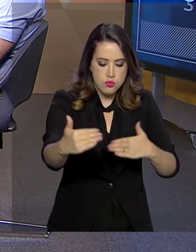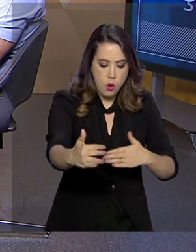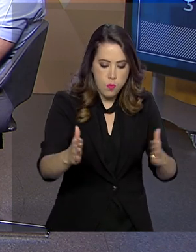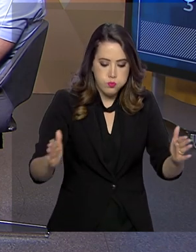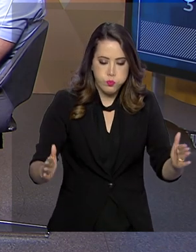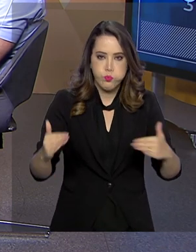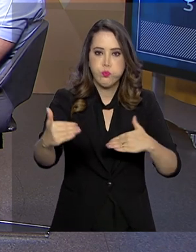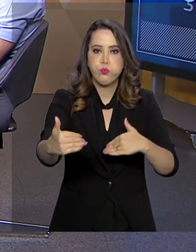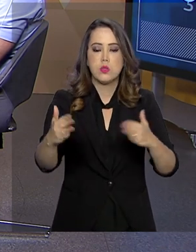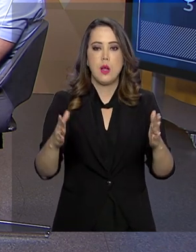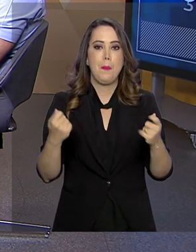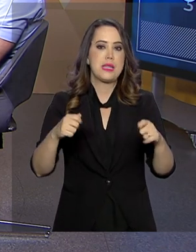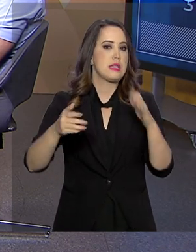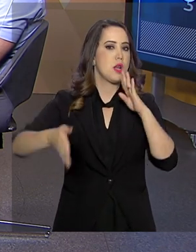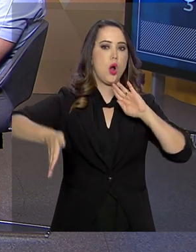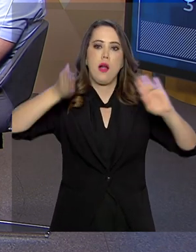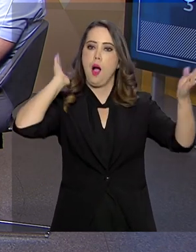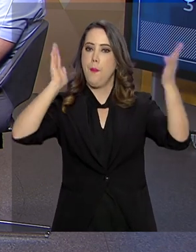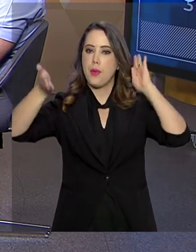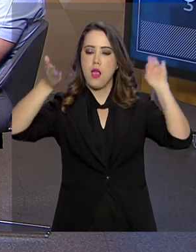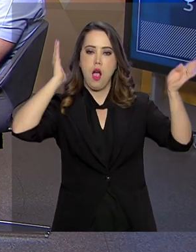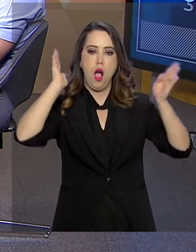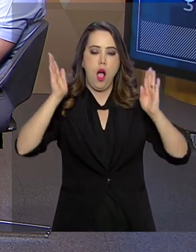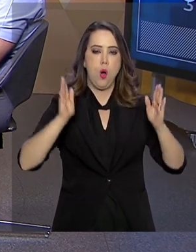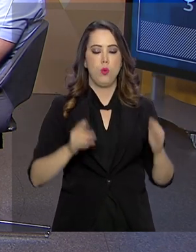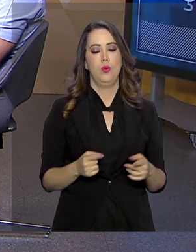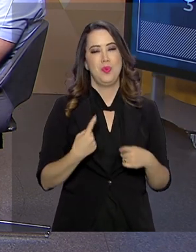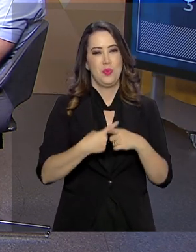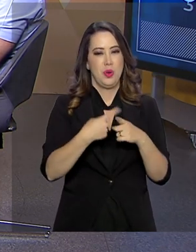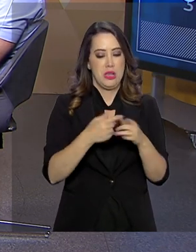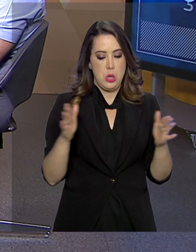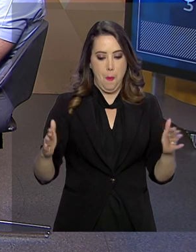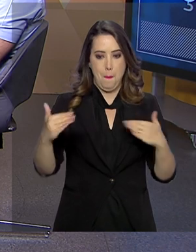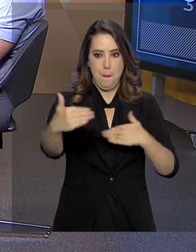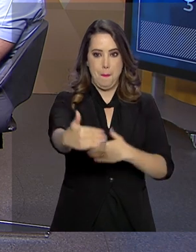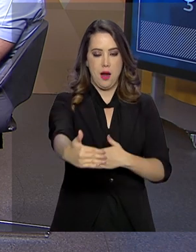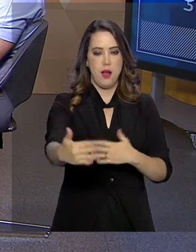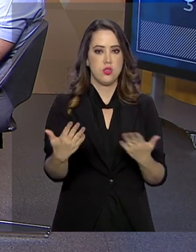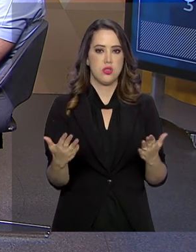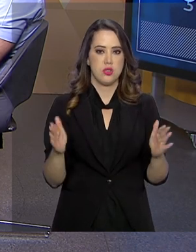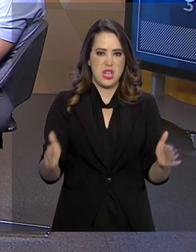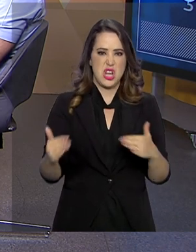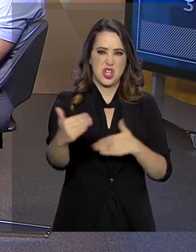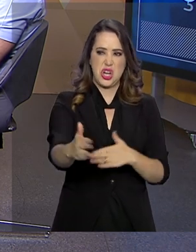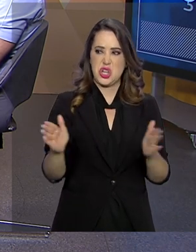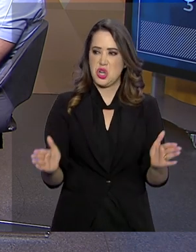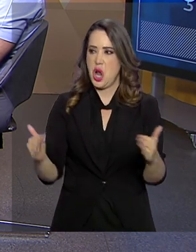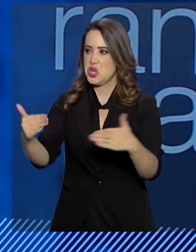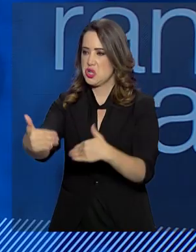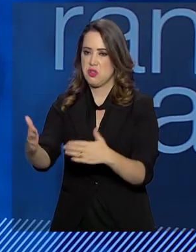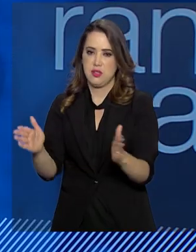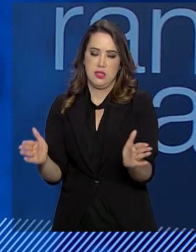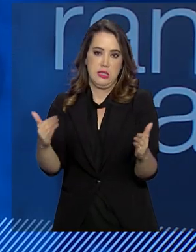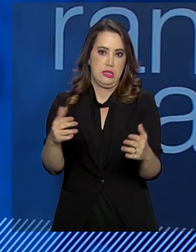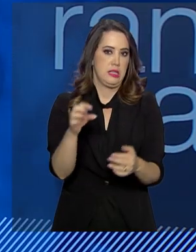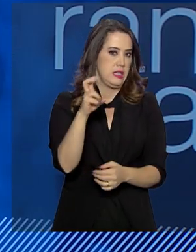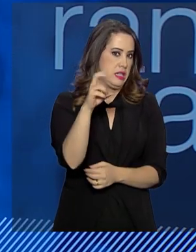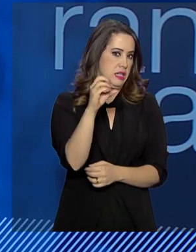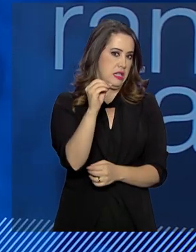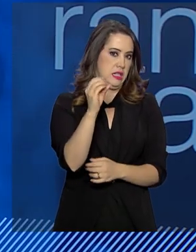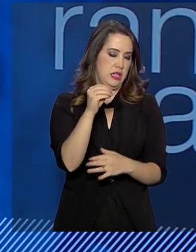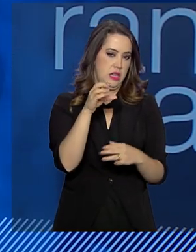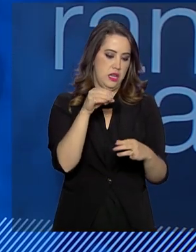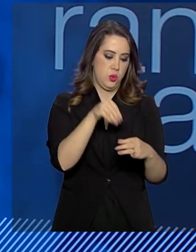são veículos grandes e em grande quantidade. São pacotes? São pacotes, são caixas, Cada caixa leva... Carrega 500 maços de